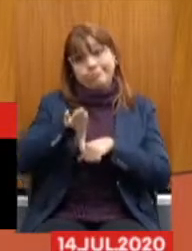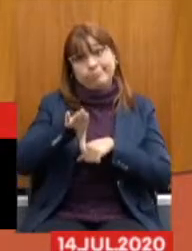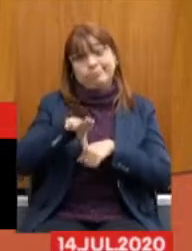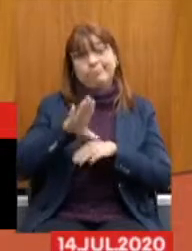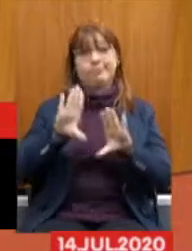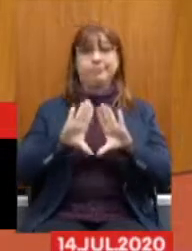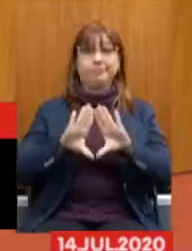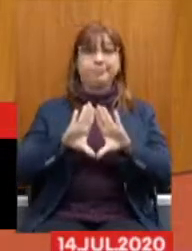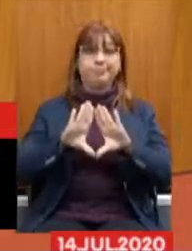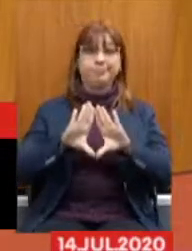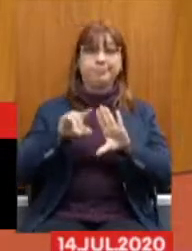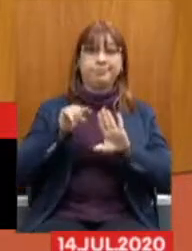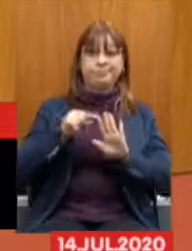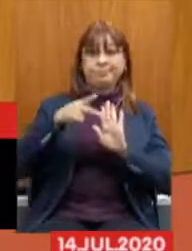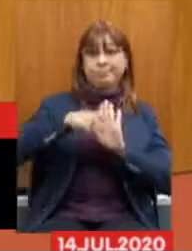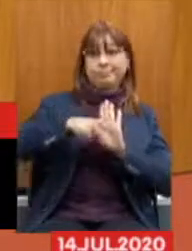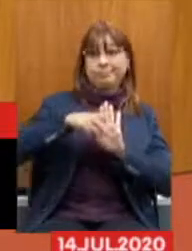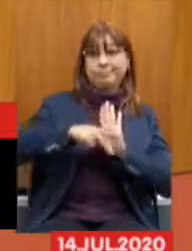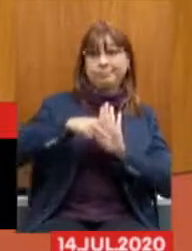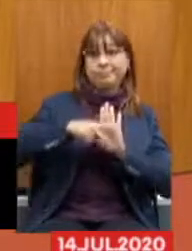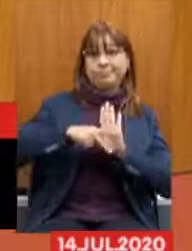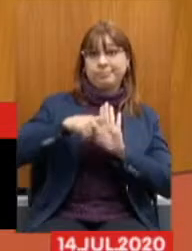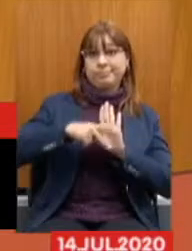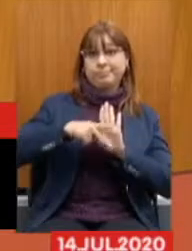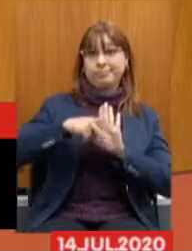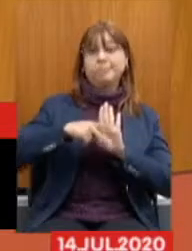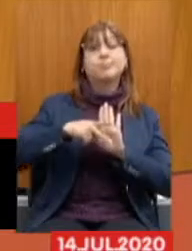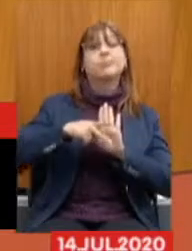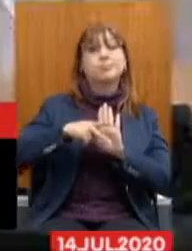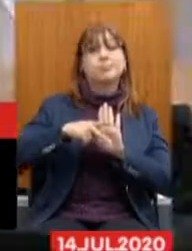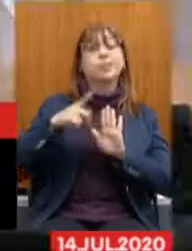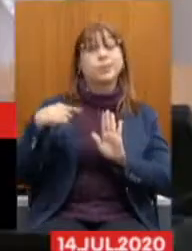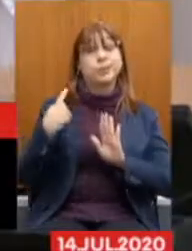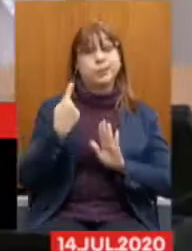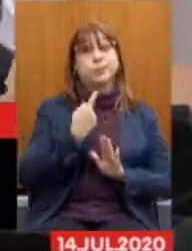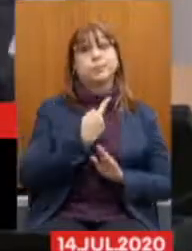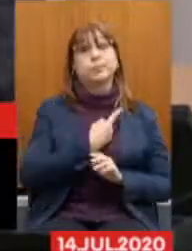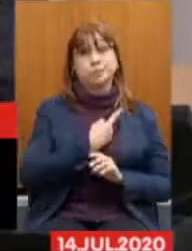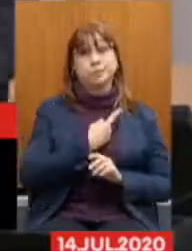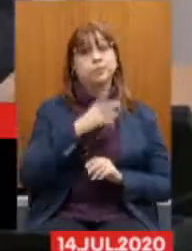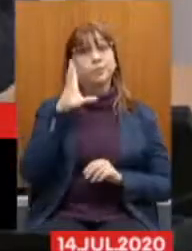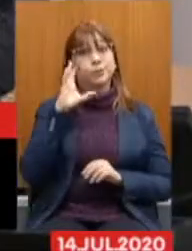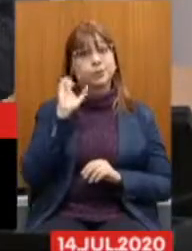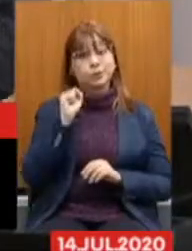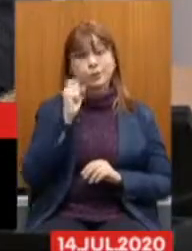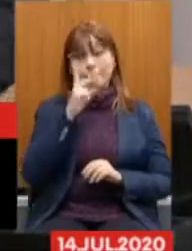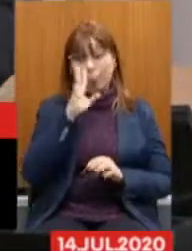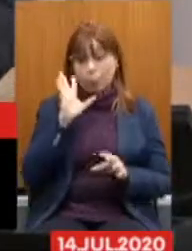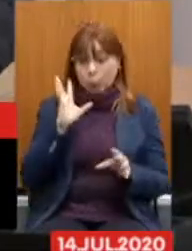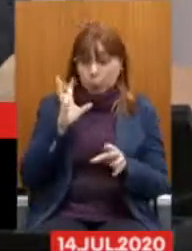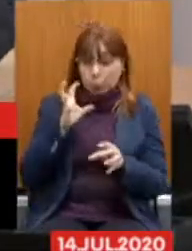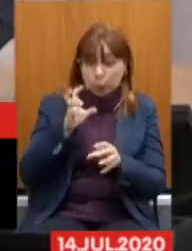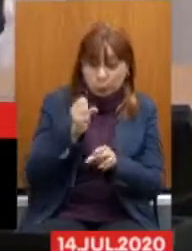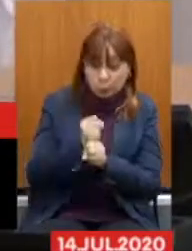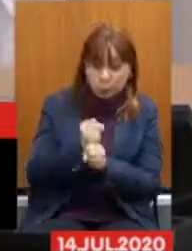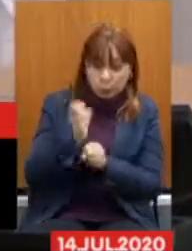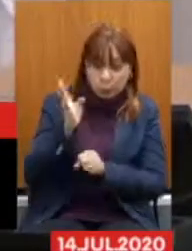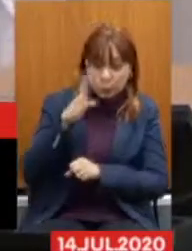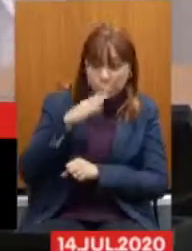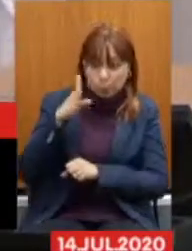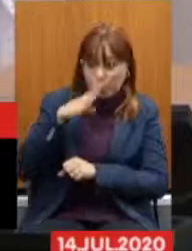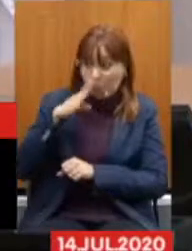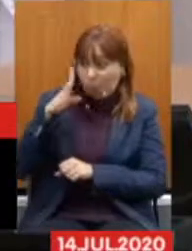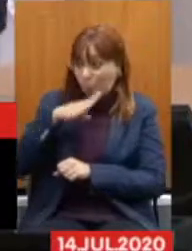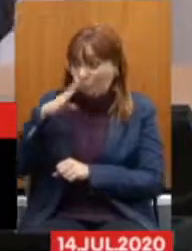que nós entendemos ser um verdadeiro pacote de maldades para